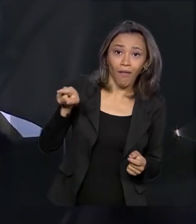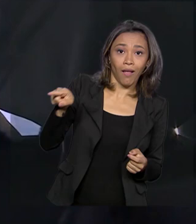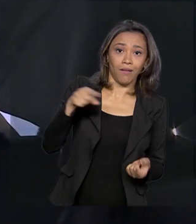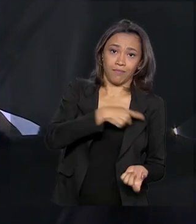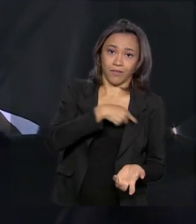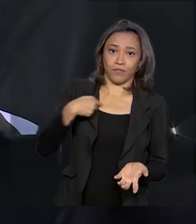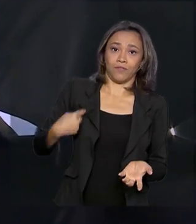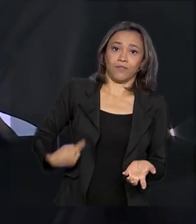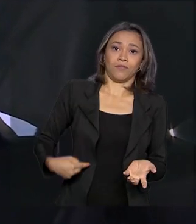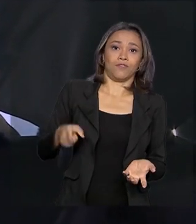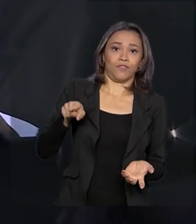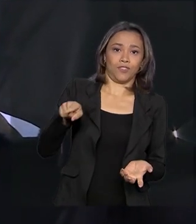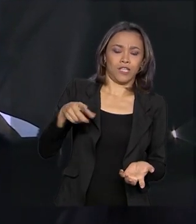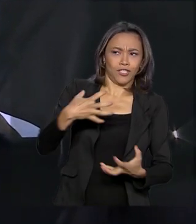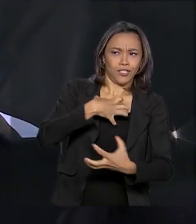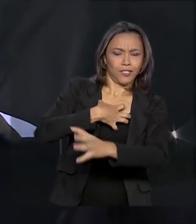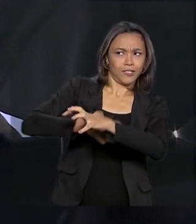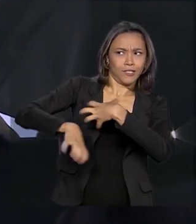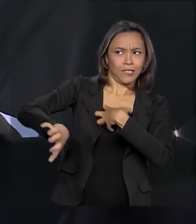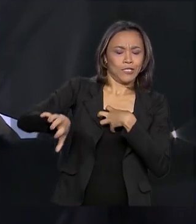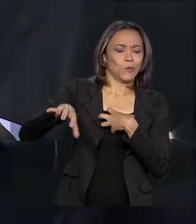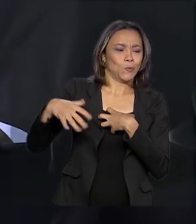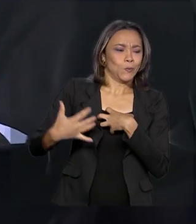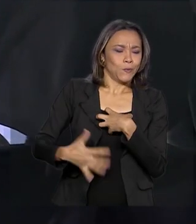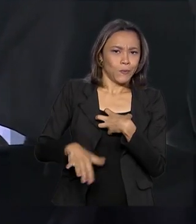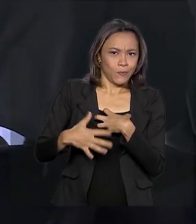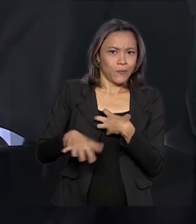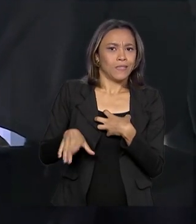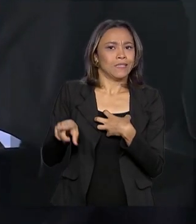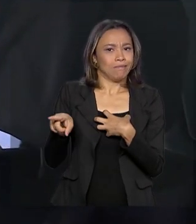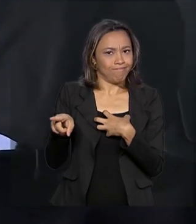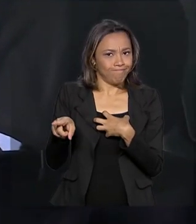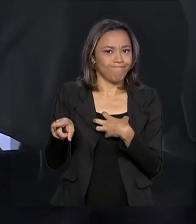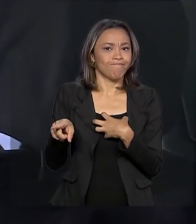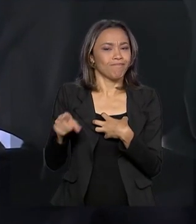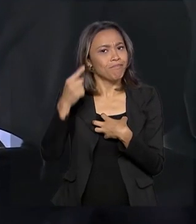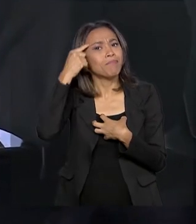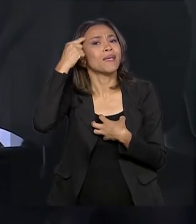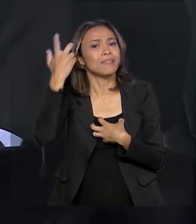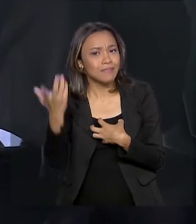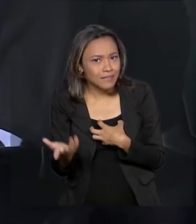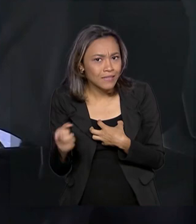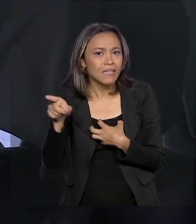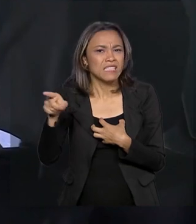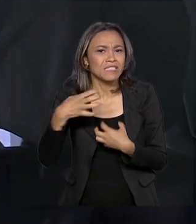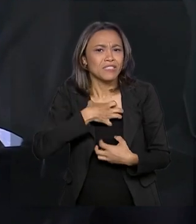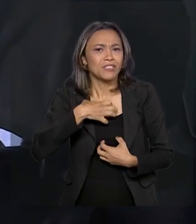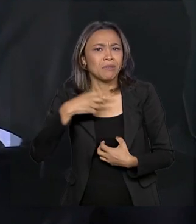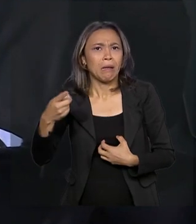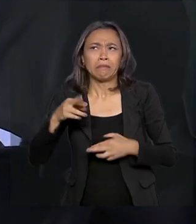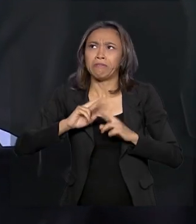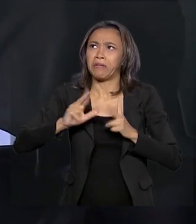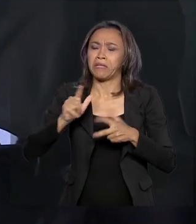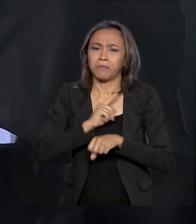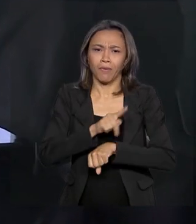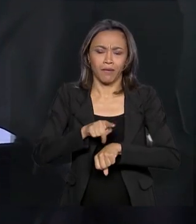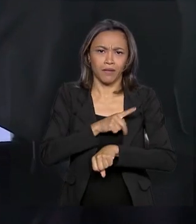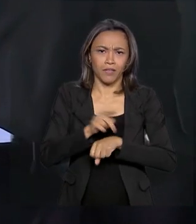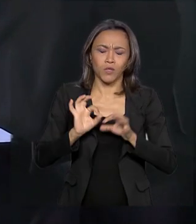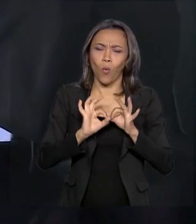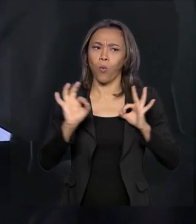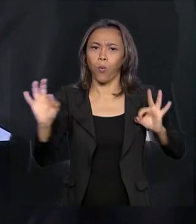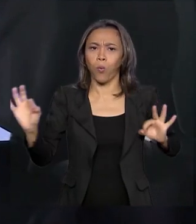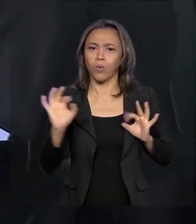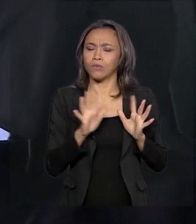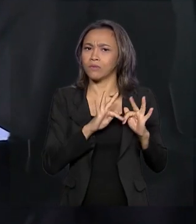a gente se coloca um pouco de empatia no lugar deles. Imagina a situação deles num país diferente, longe